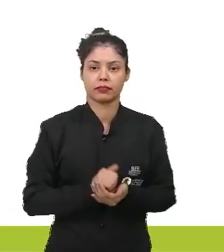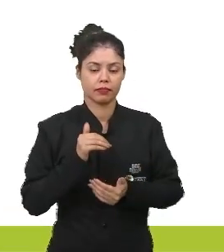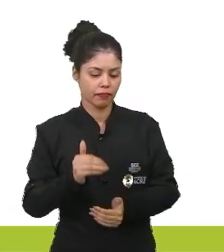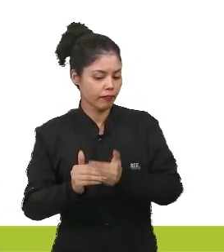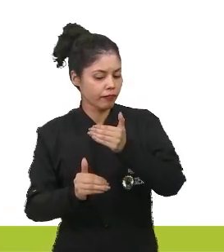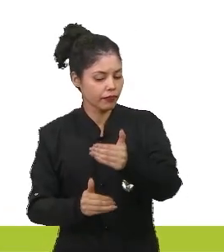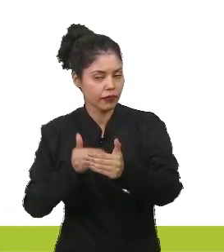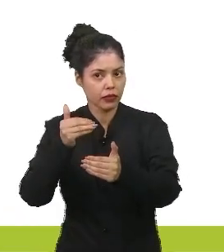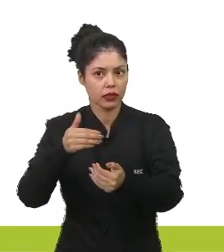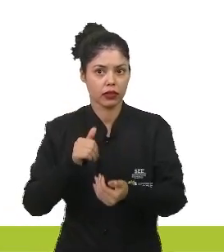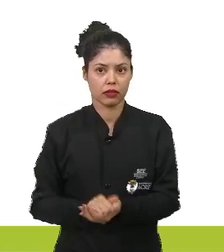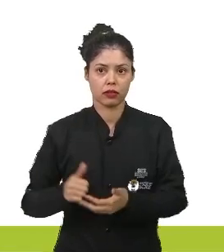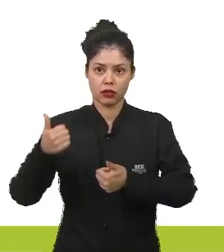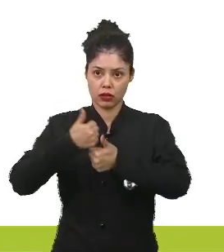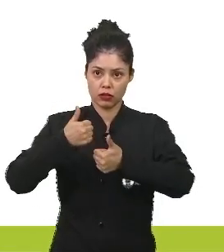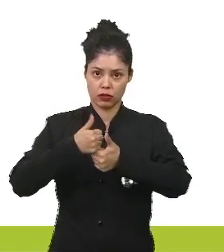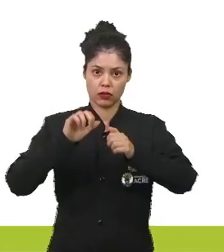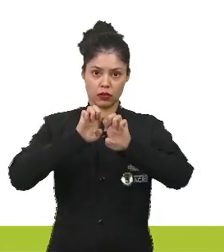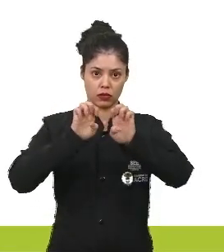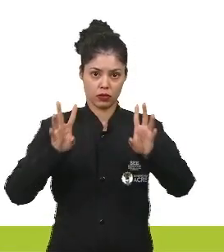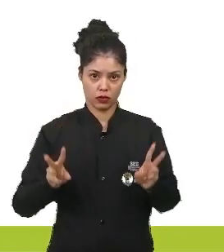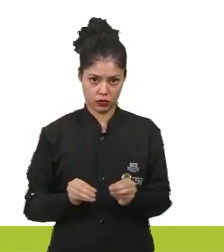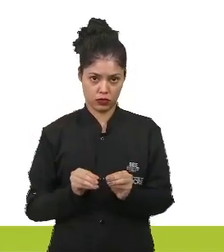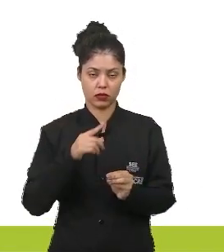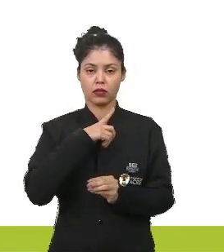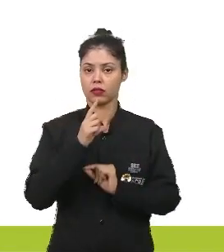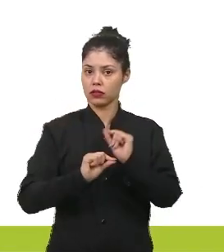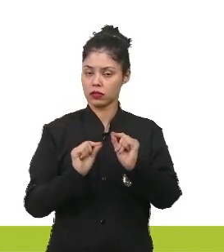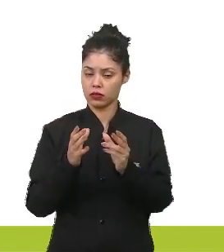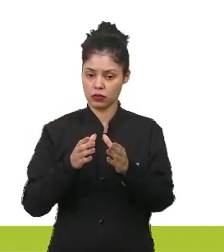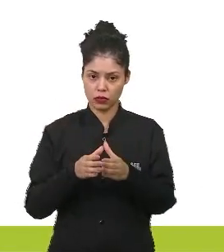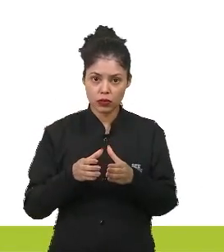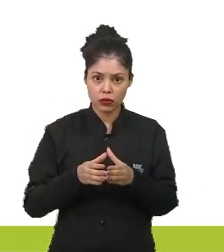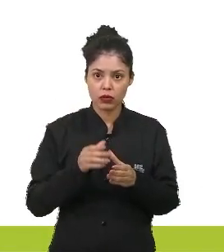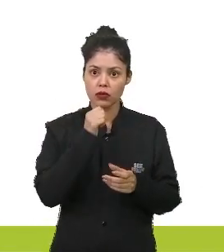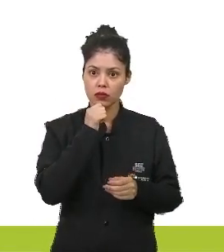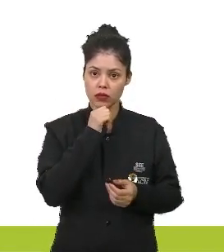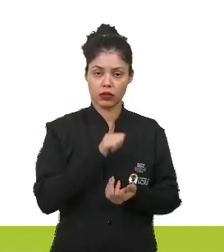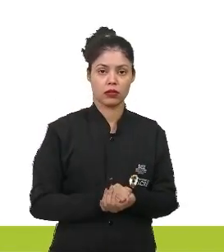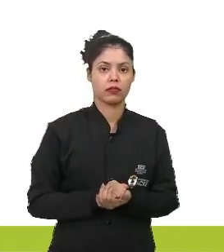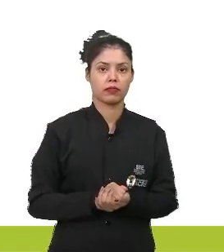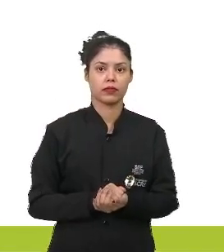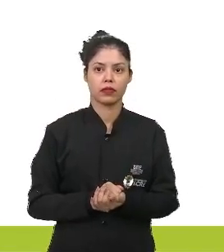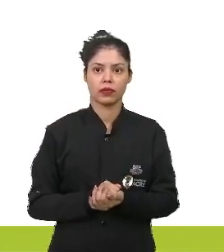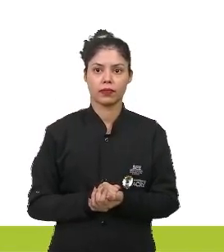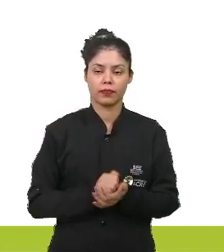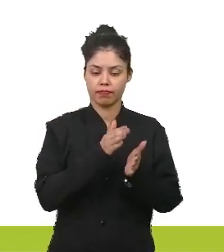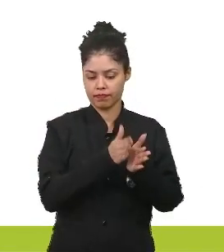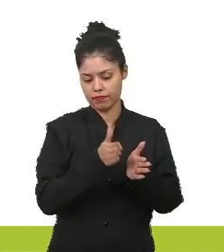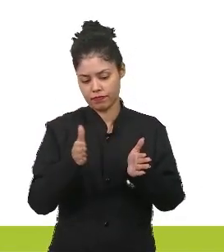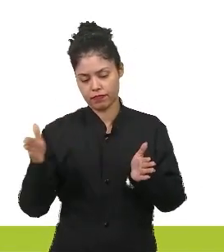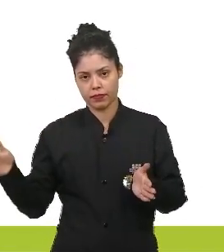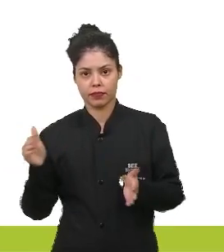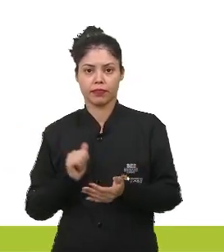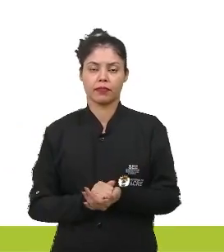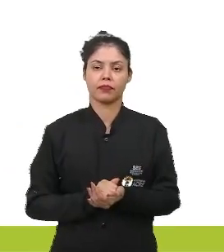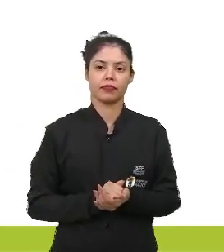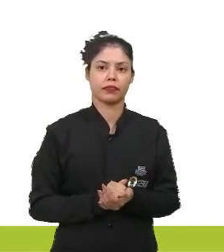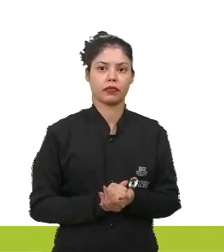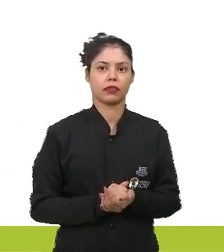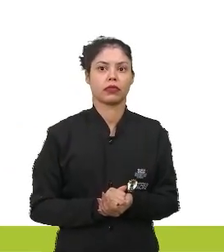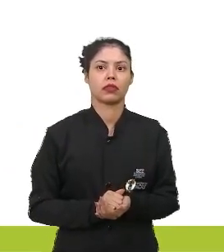longo da sucessão ecológica, surgem comunidades serais, ou seriais, ou em série.